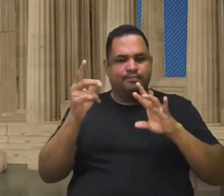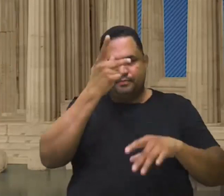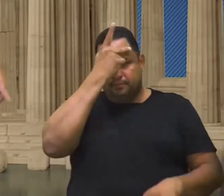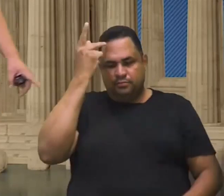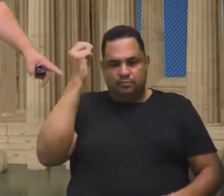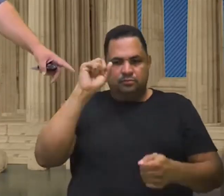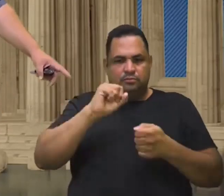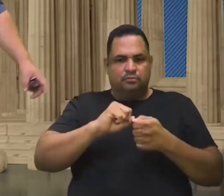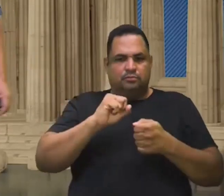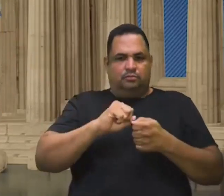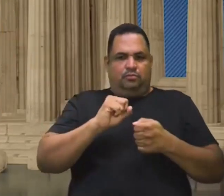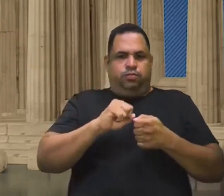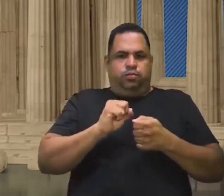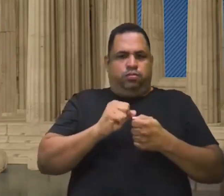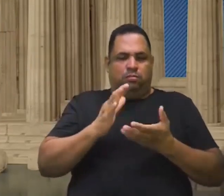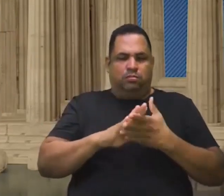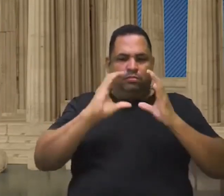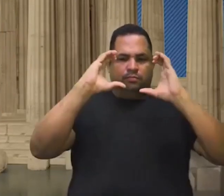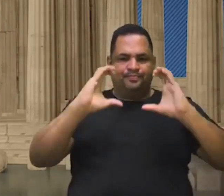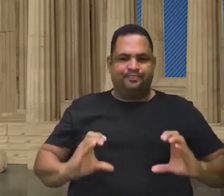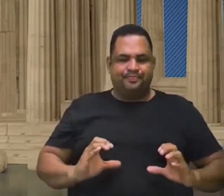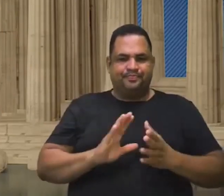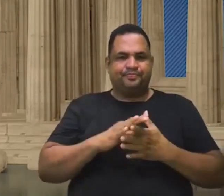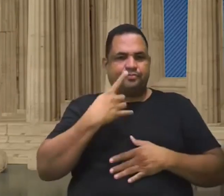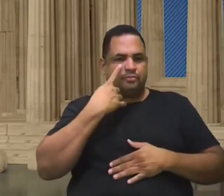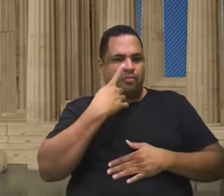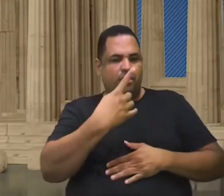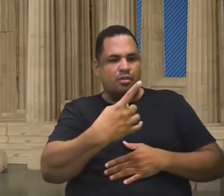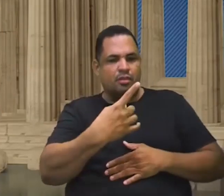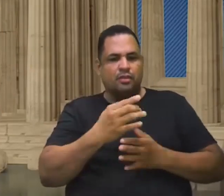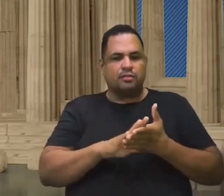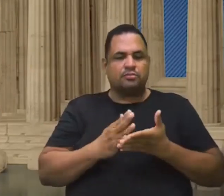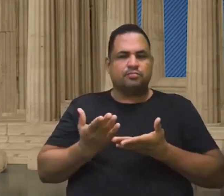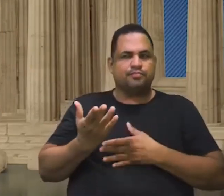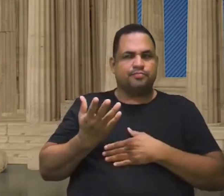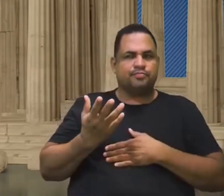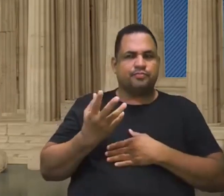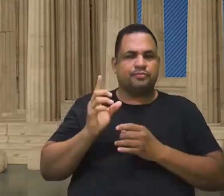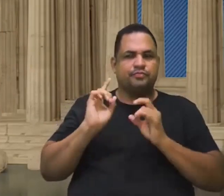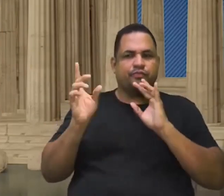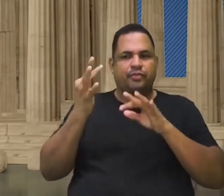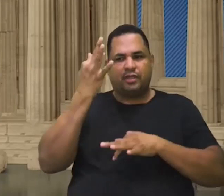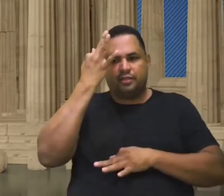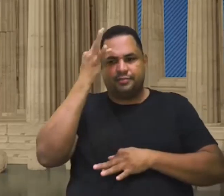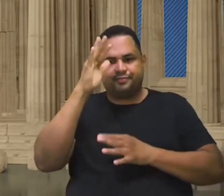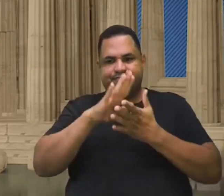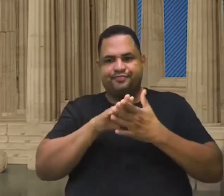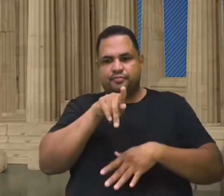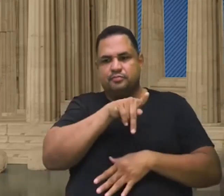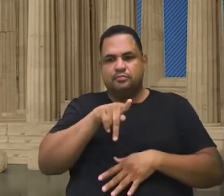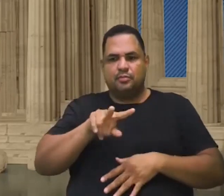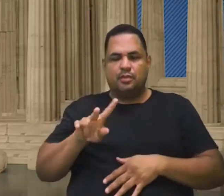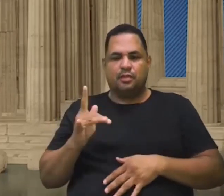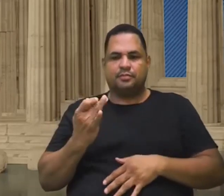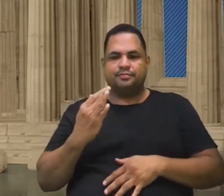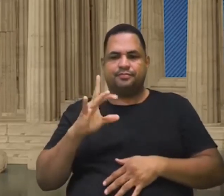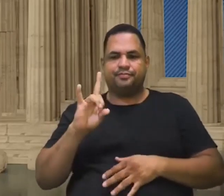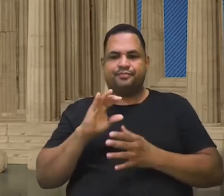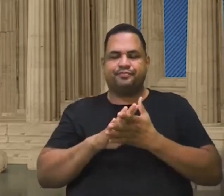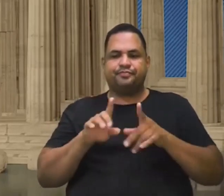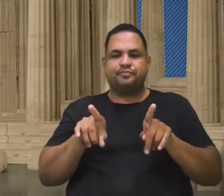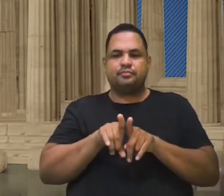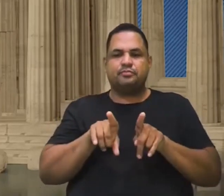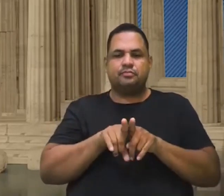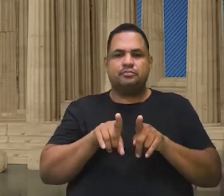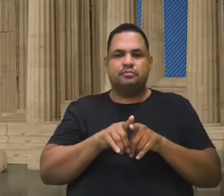Eu vejo o comportamento do Sano, vejo o comportamento dos filósofos, do professor Hélio. Só que eu também